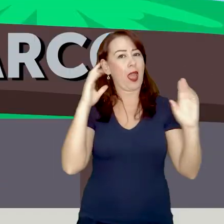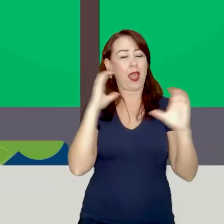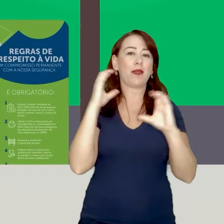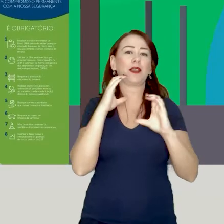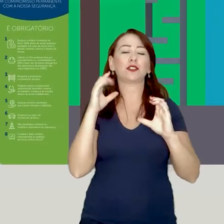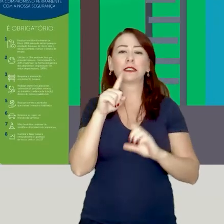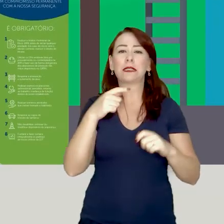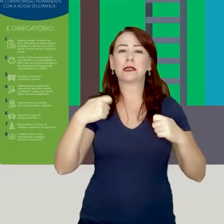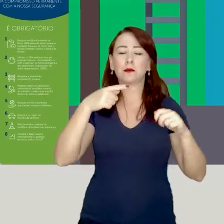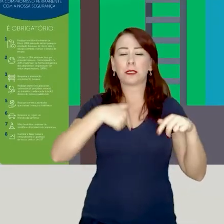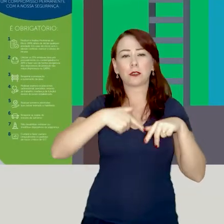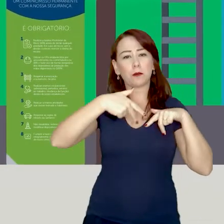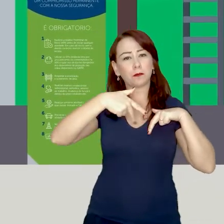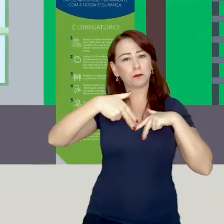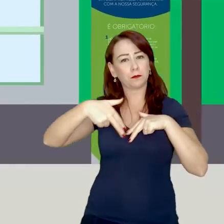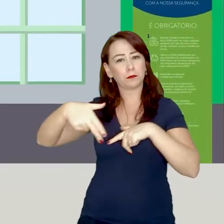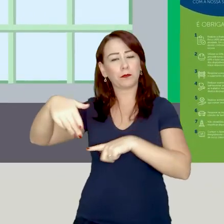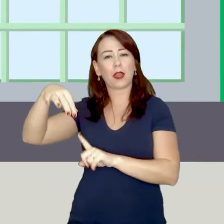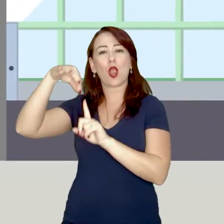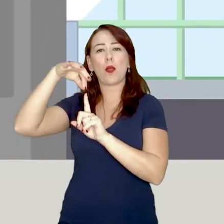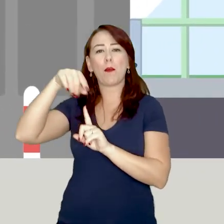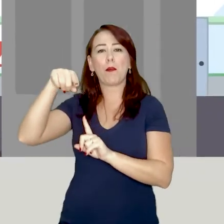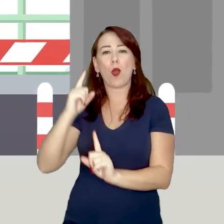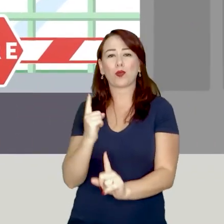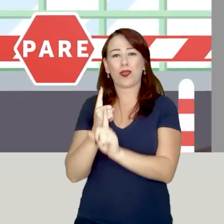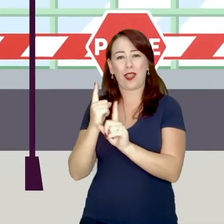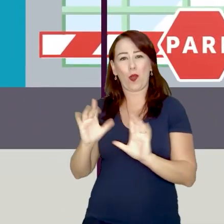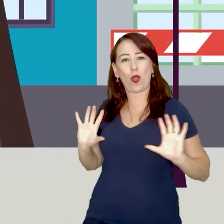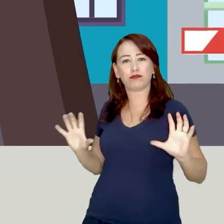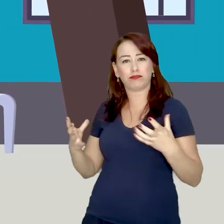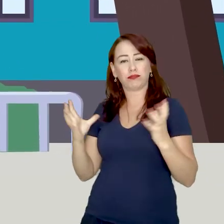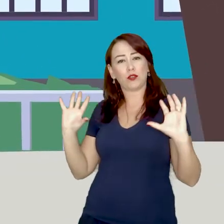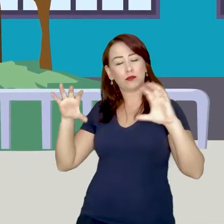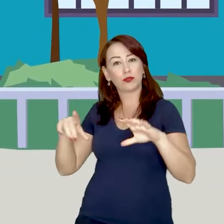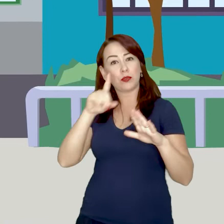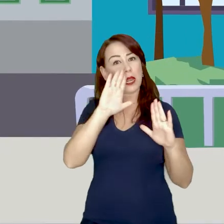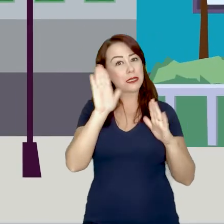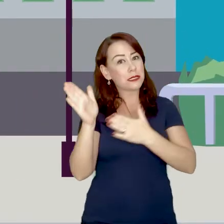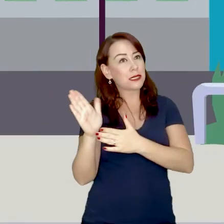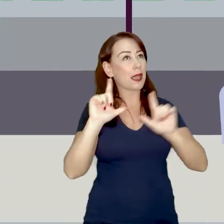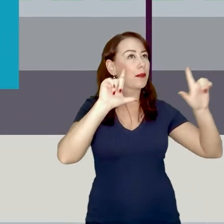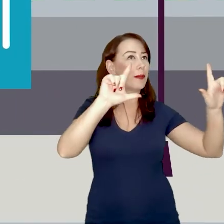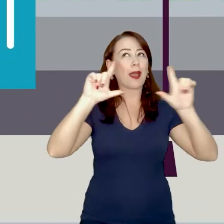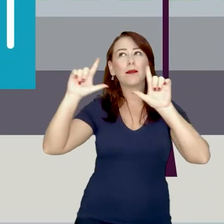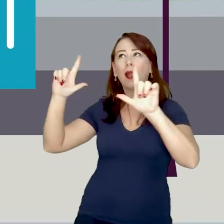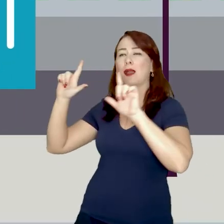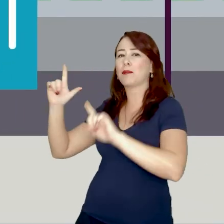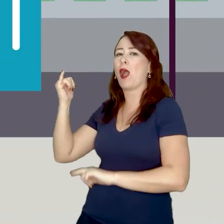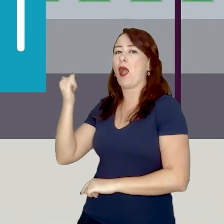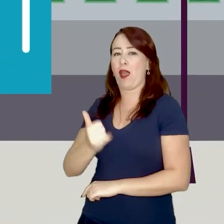Neste caso, você será direcionado a um ponto de encontro mais próximo, indicado pelas placas de sinalização.